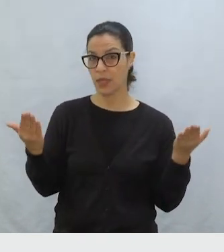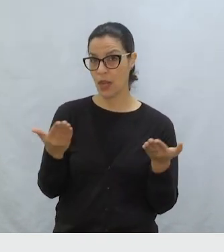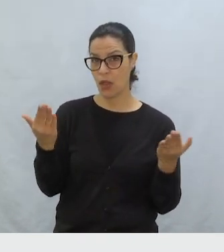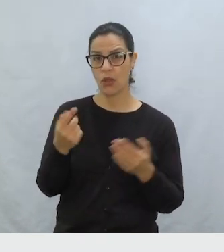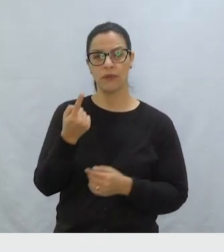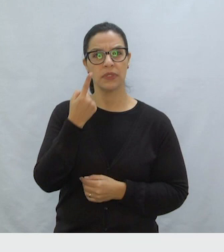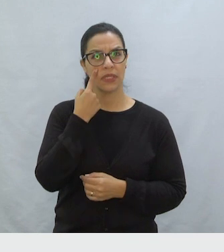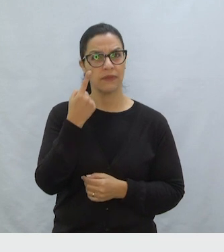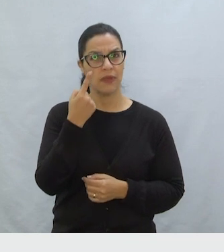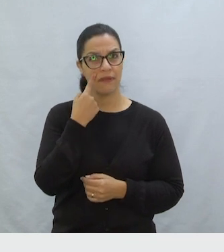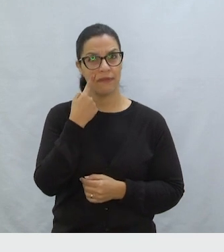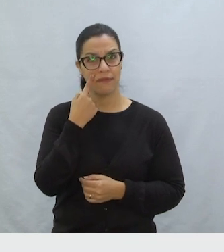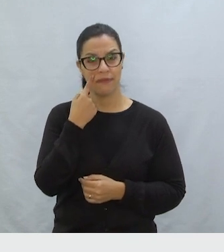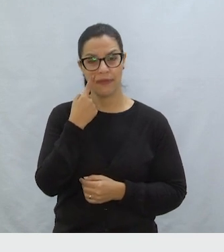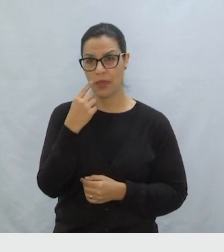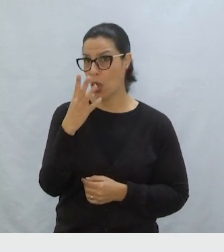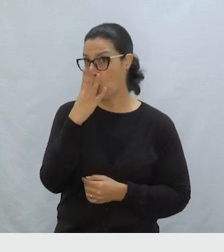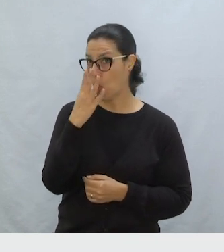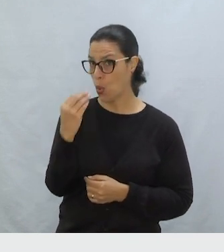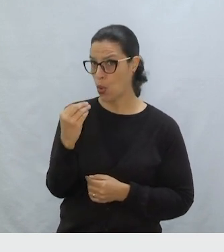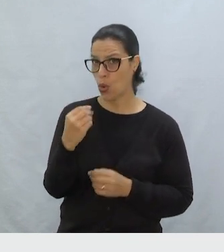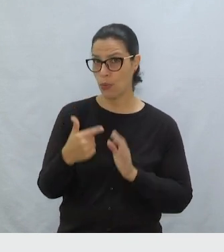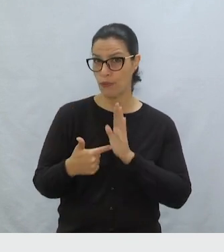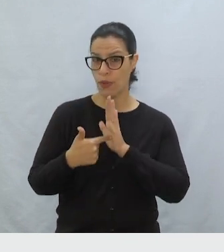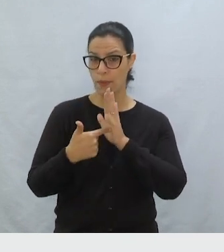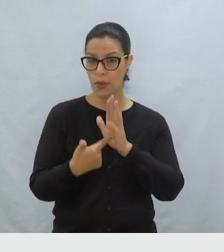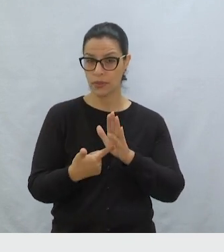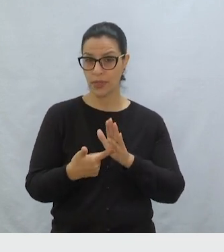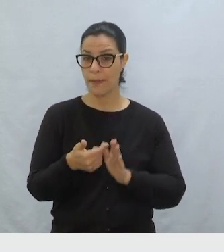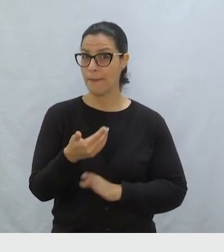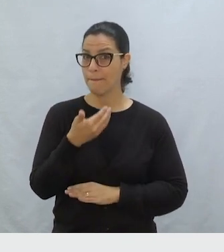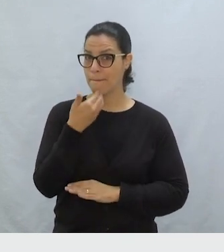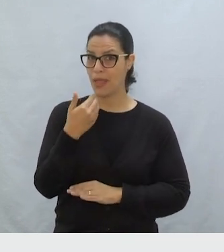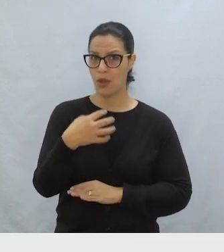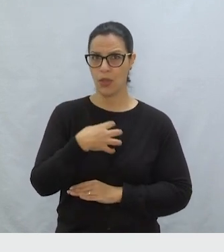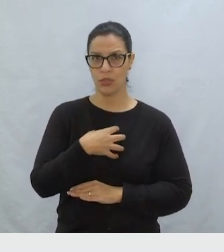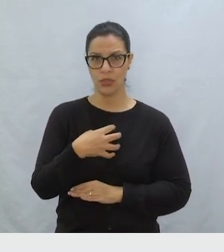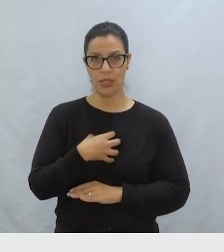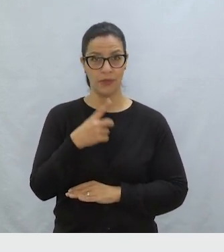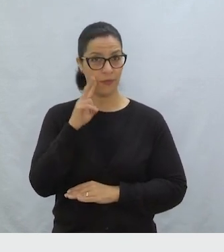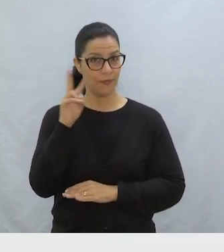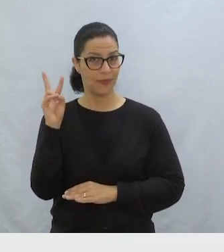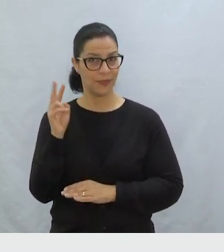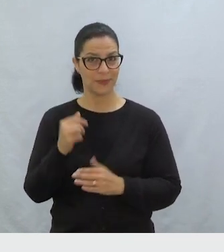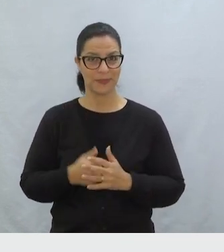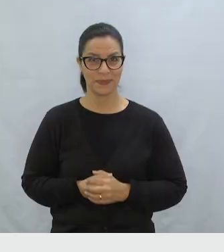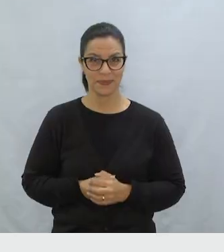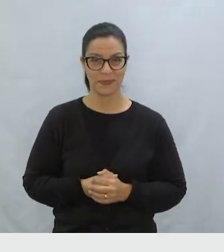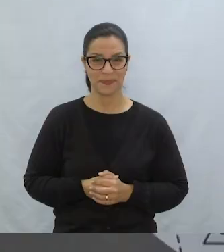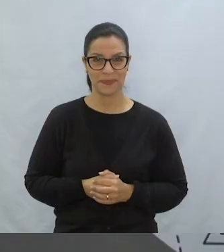Agora, você vai ver este lobo aparecendo melhor. Veja lá.